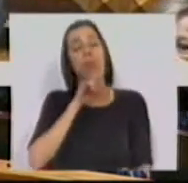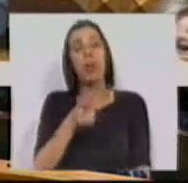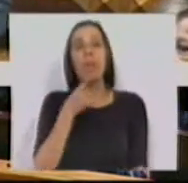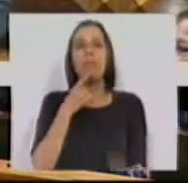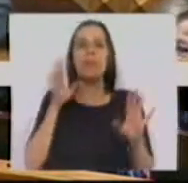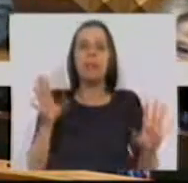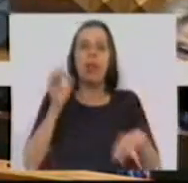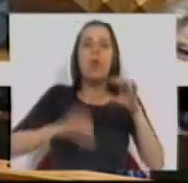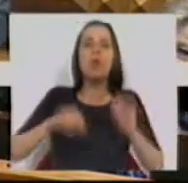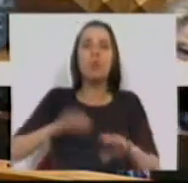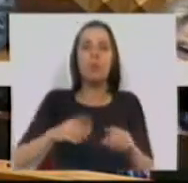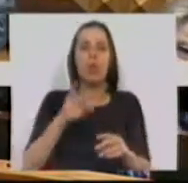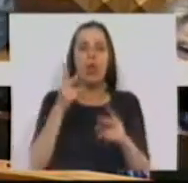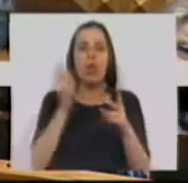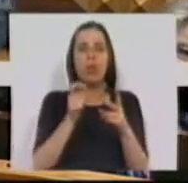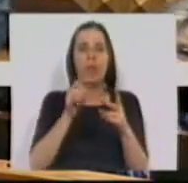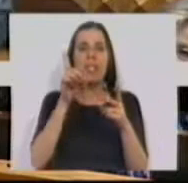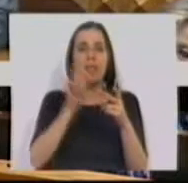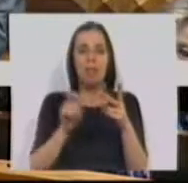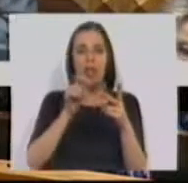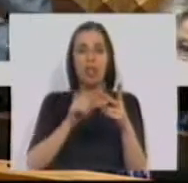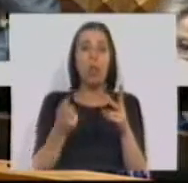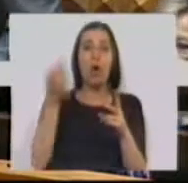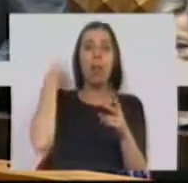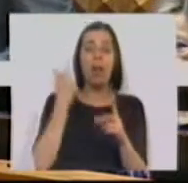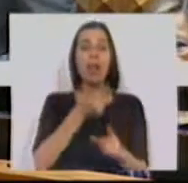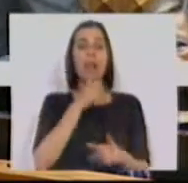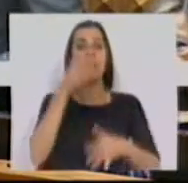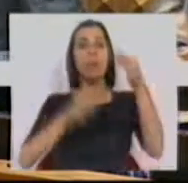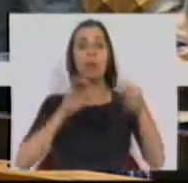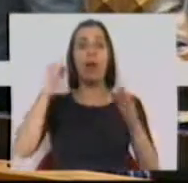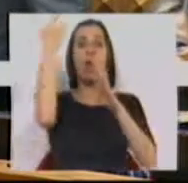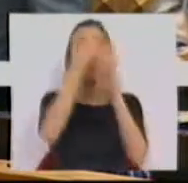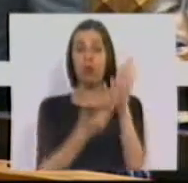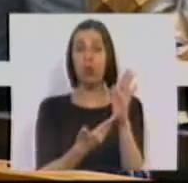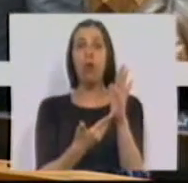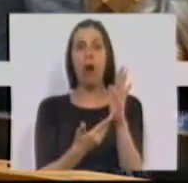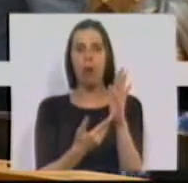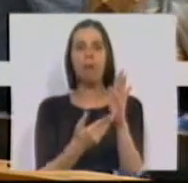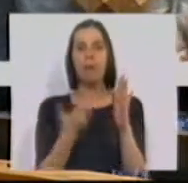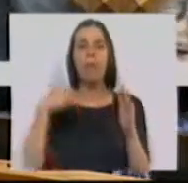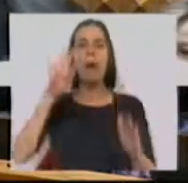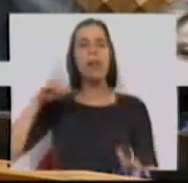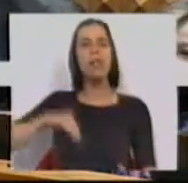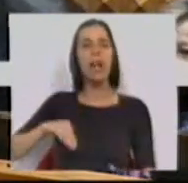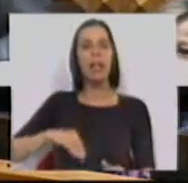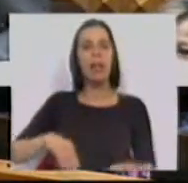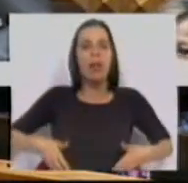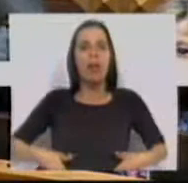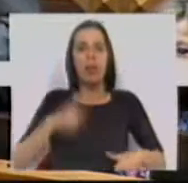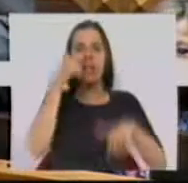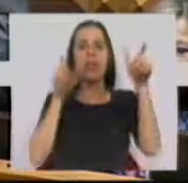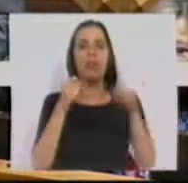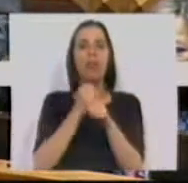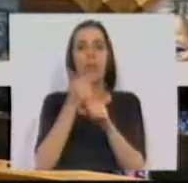perceber isso no que se passou no segundo semestre do ano passado, quando fruto da decisão do Tribunal Constitucional houve mais rendimento no bolso dos